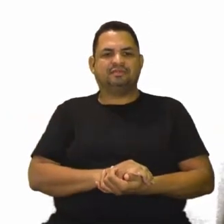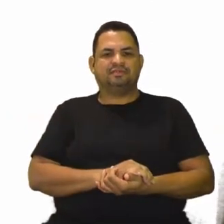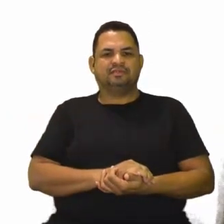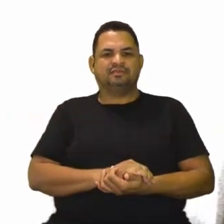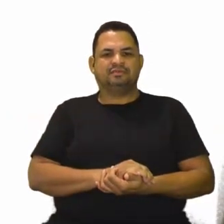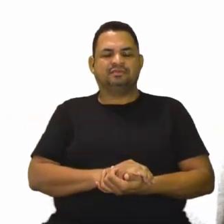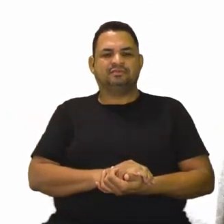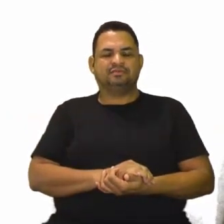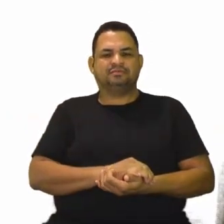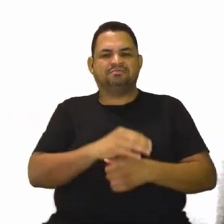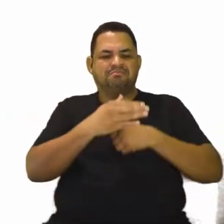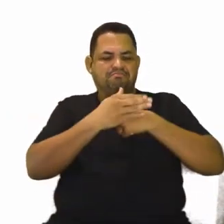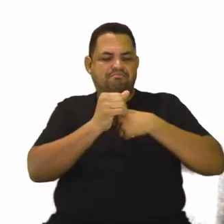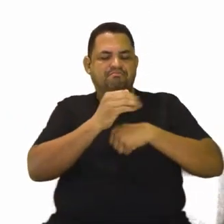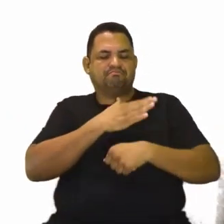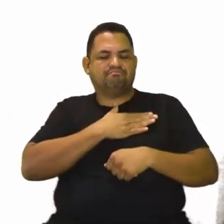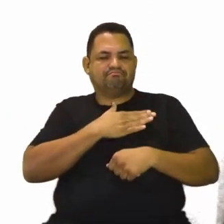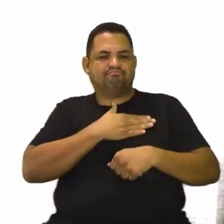Meus queridos,